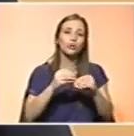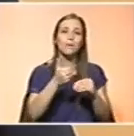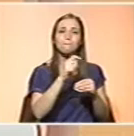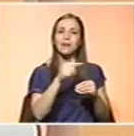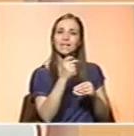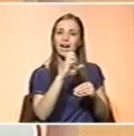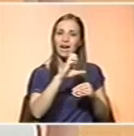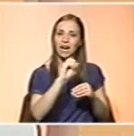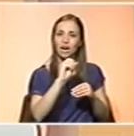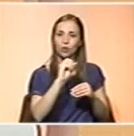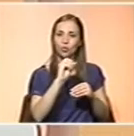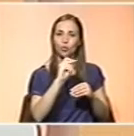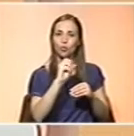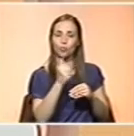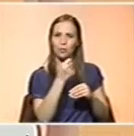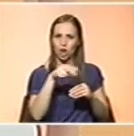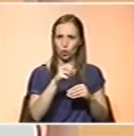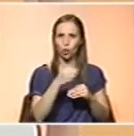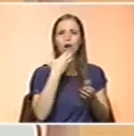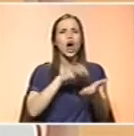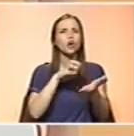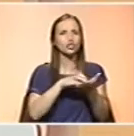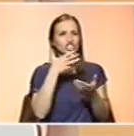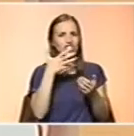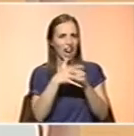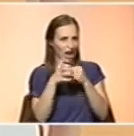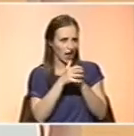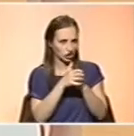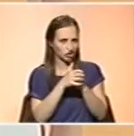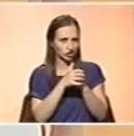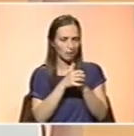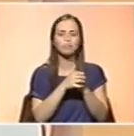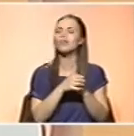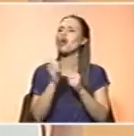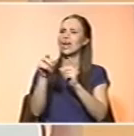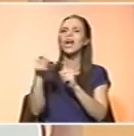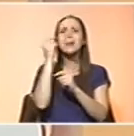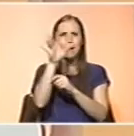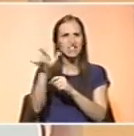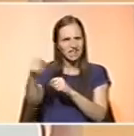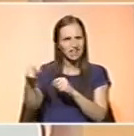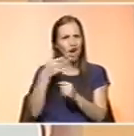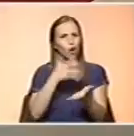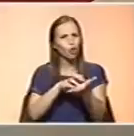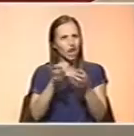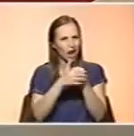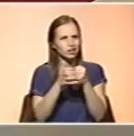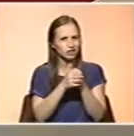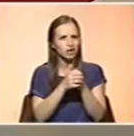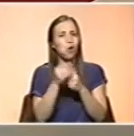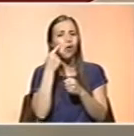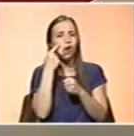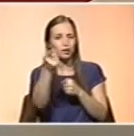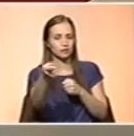cordelaranja. imagens do arroz cordelaranja, não foi? Trouxe, trouxe. vê-las e explique-nos o que é, por favor, Marta. Pronto, o que nós vemos